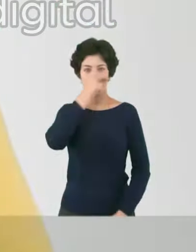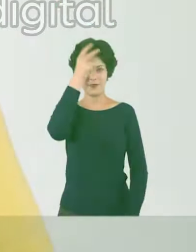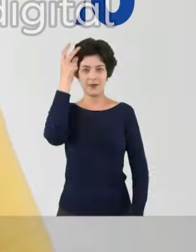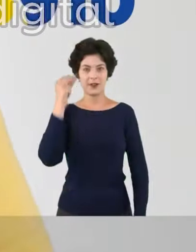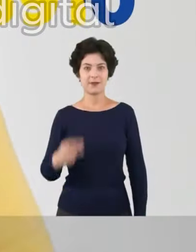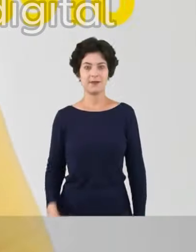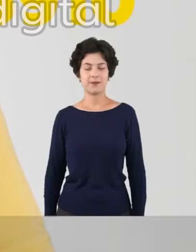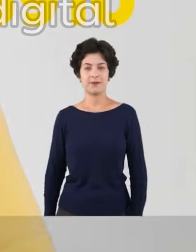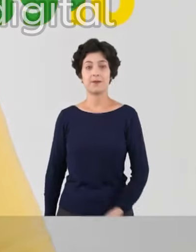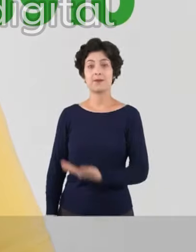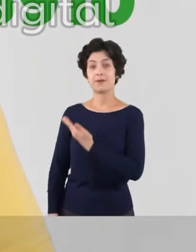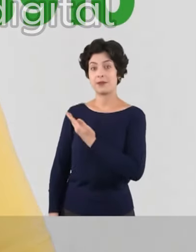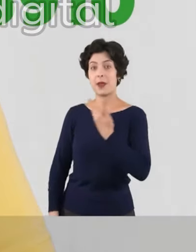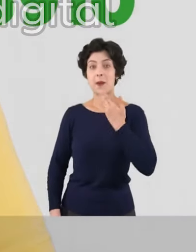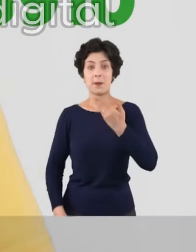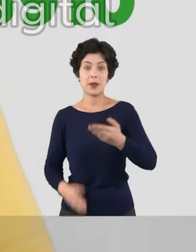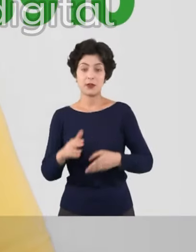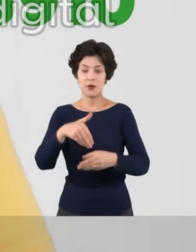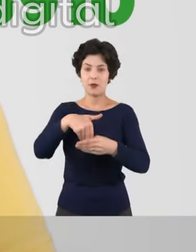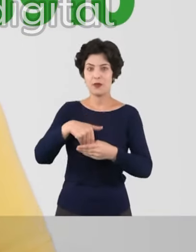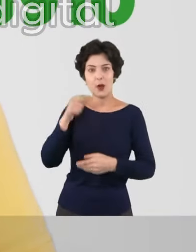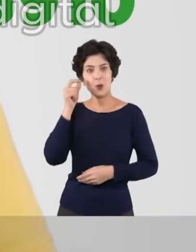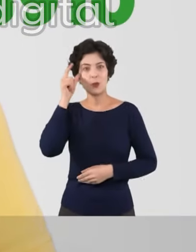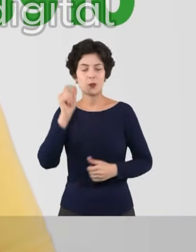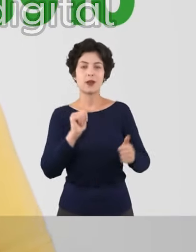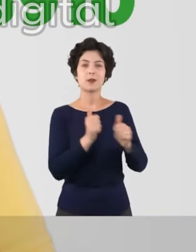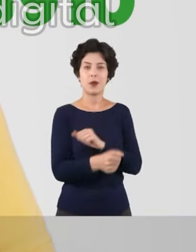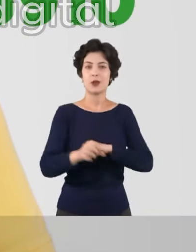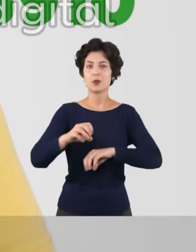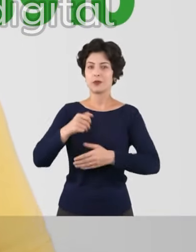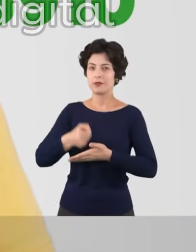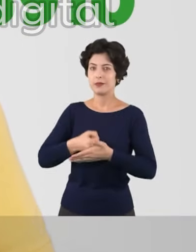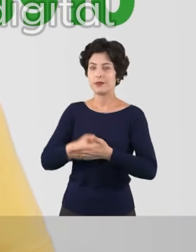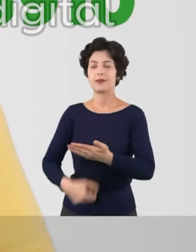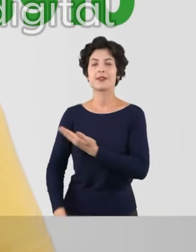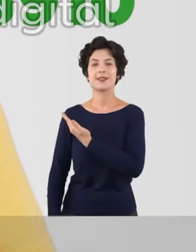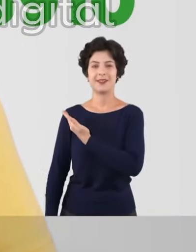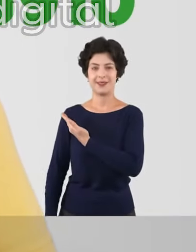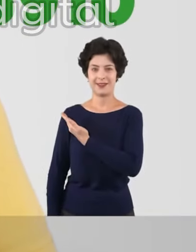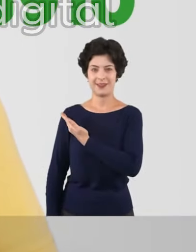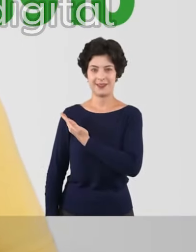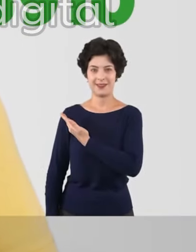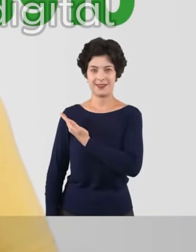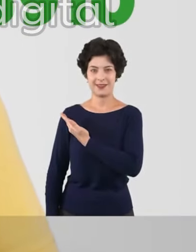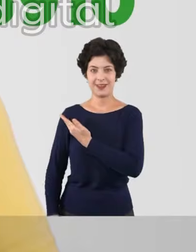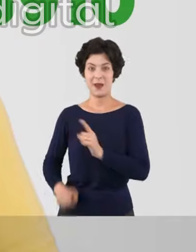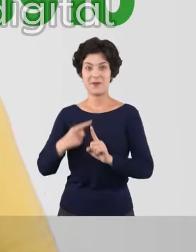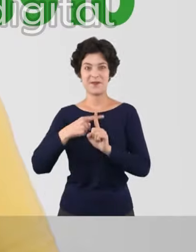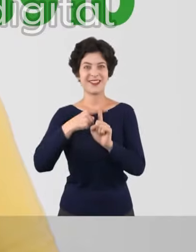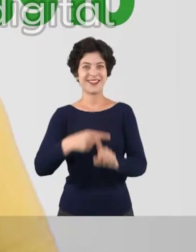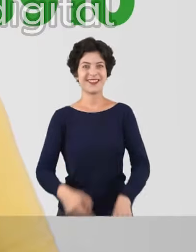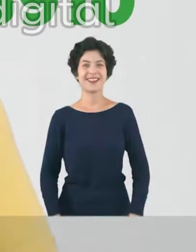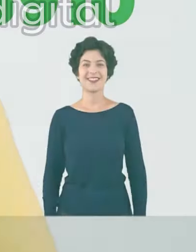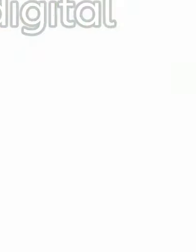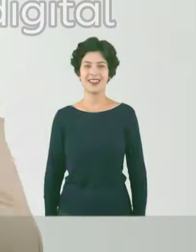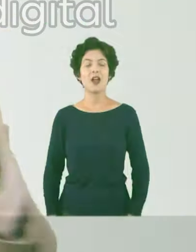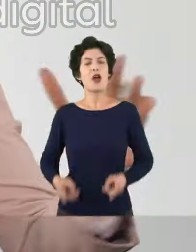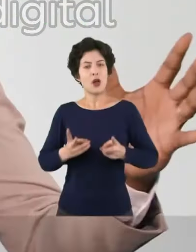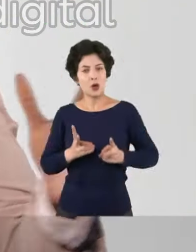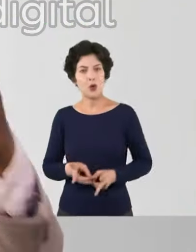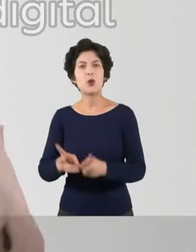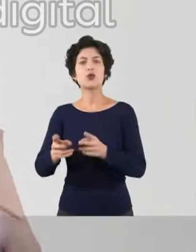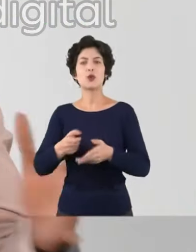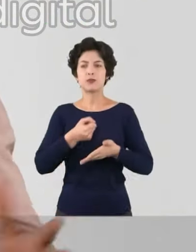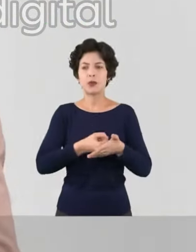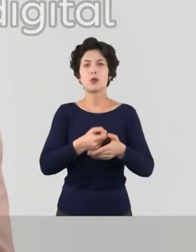prefeito. Sou Ernesto Teixeira e peço seu voto para lutar pela cultura, esporte e educação. Ernesto Teixeira, 15, 910. Positividade. Vou